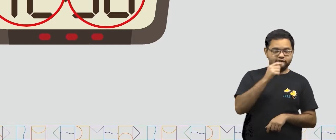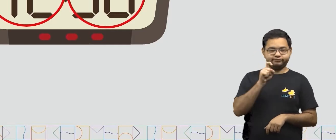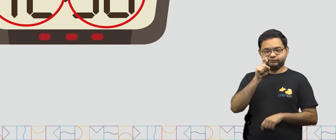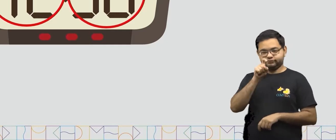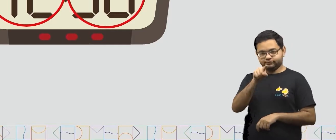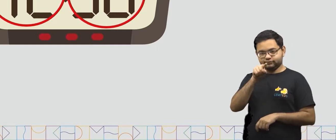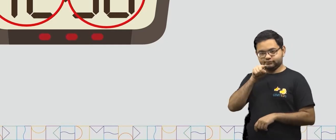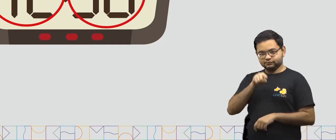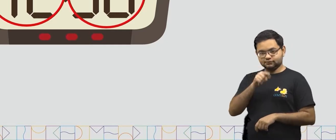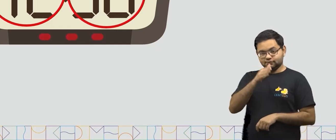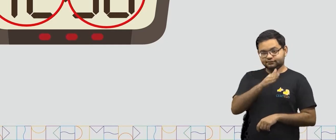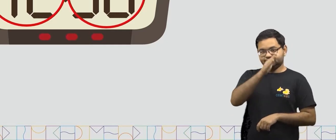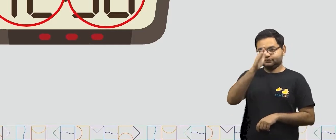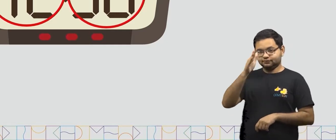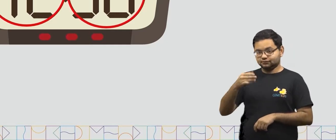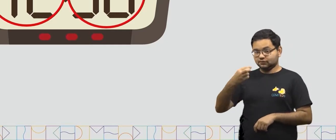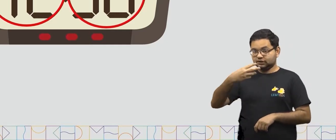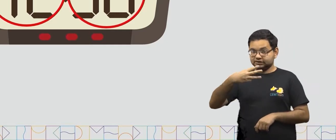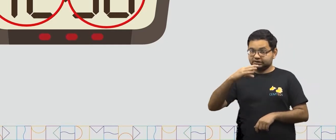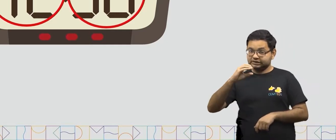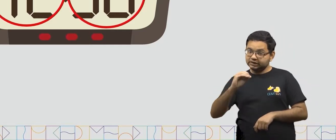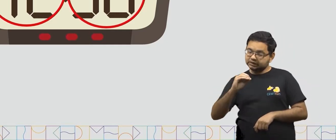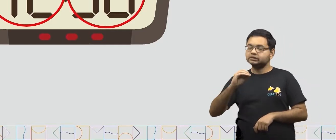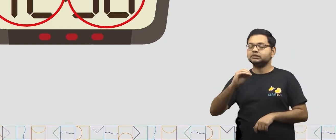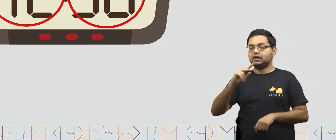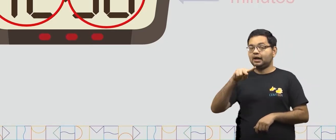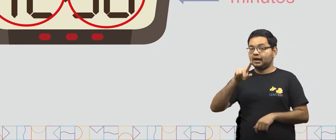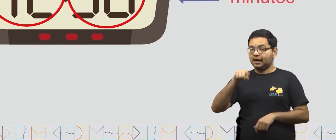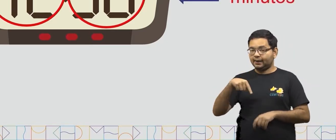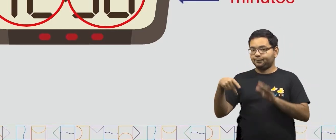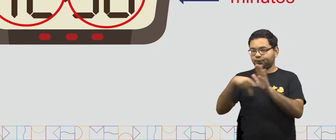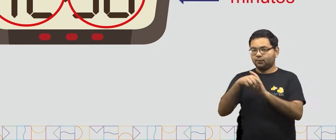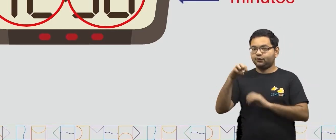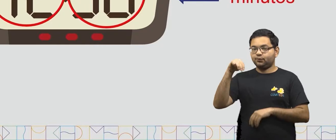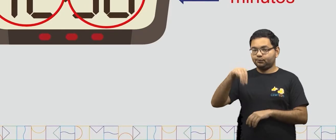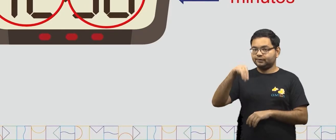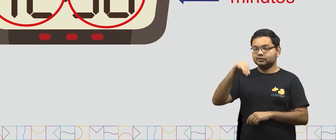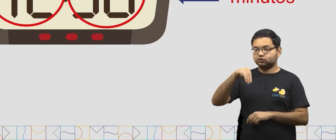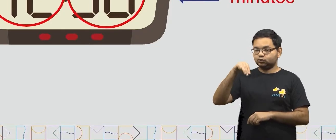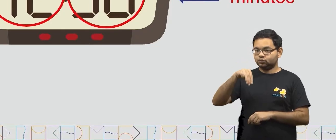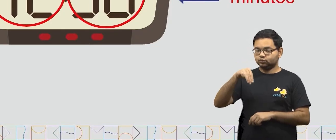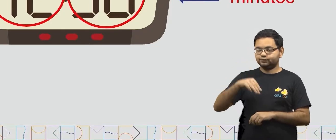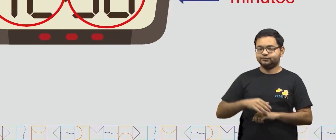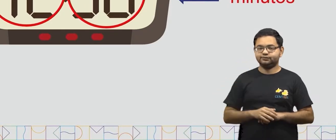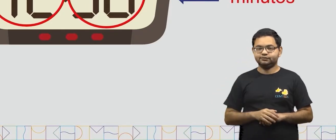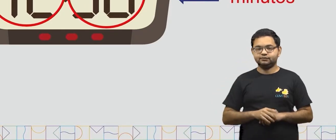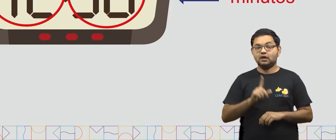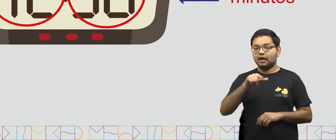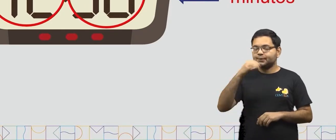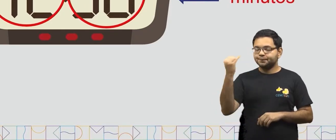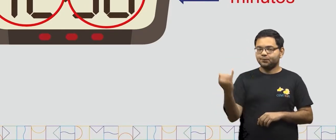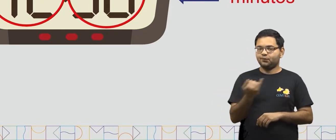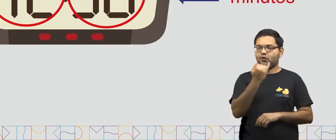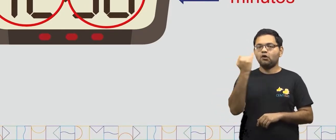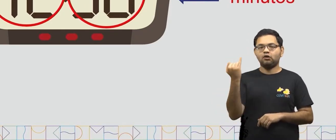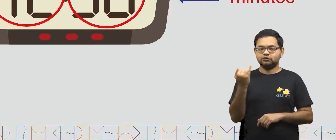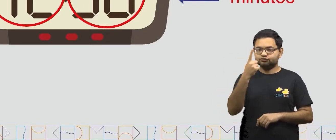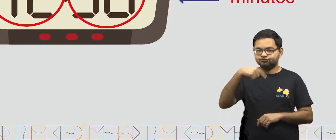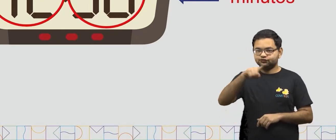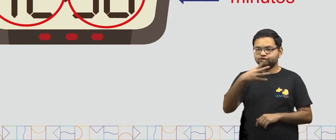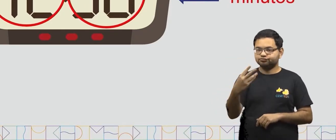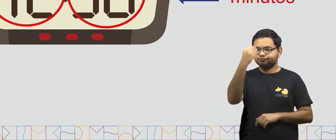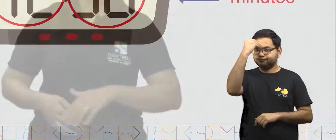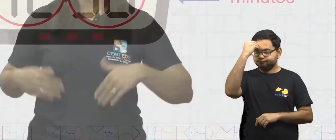vêm depois dos dois pontos são chamados de minutos. É muito importante você saber